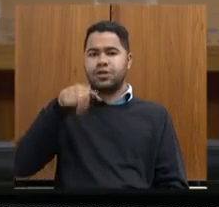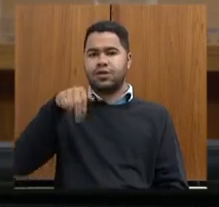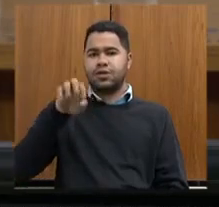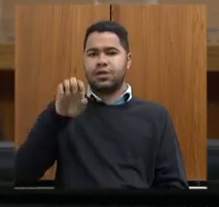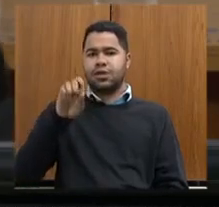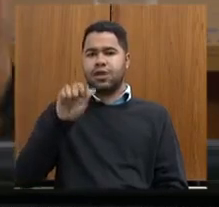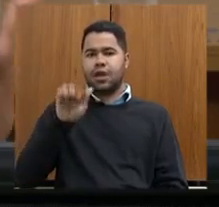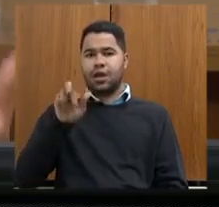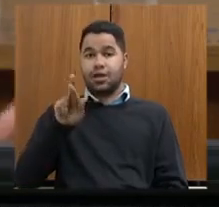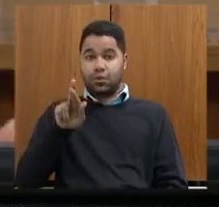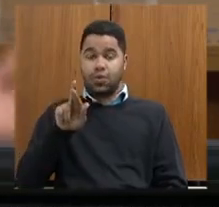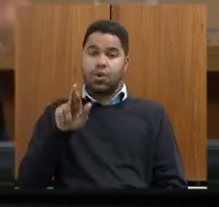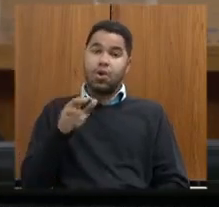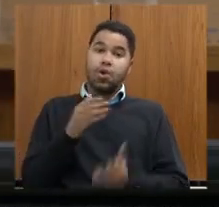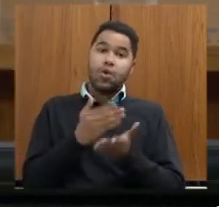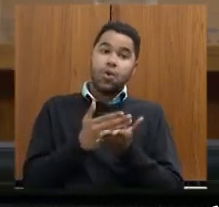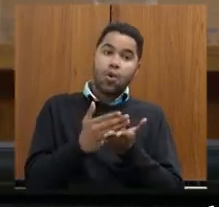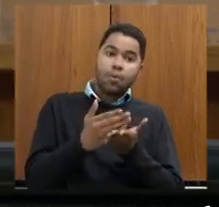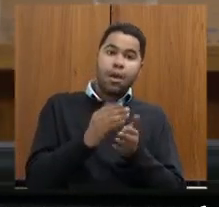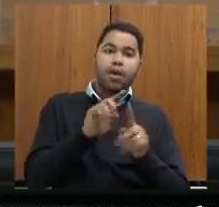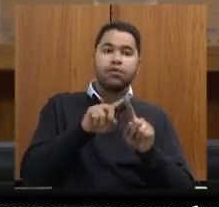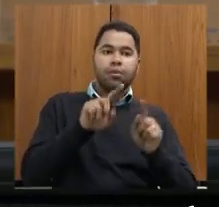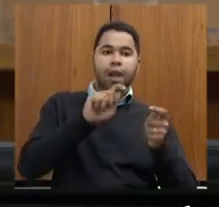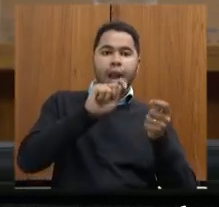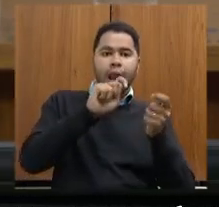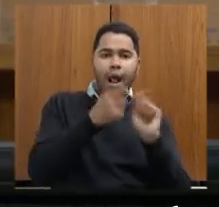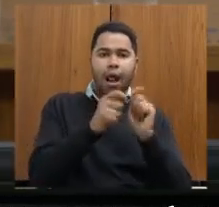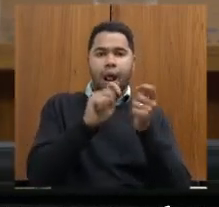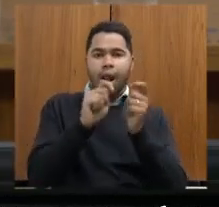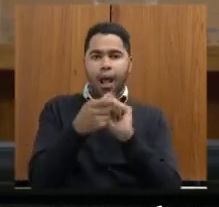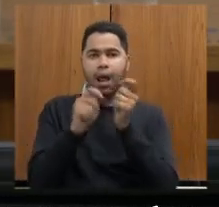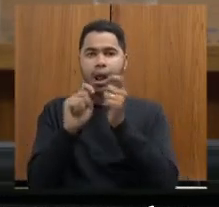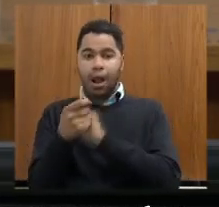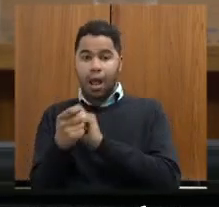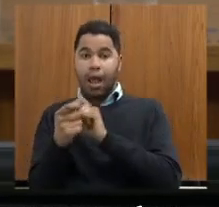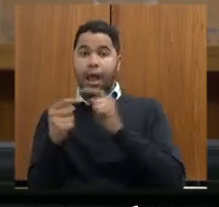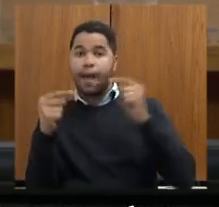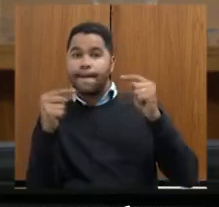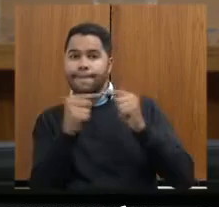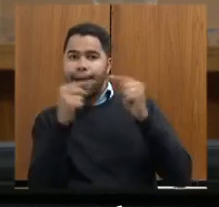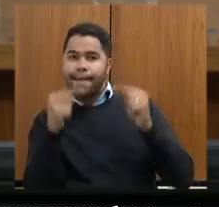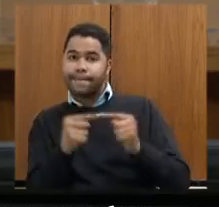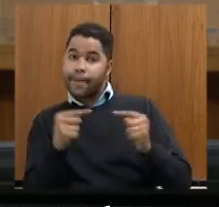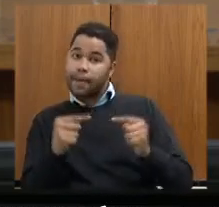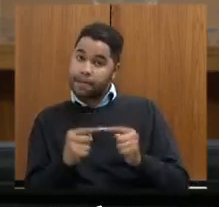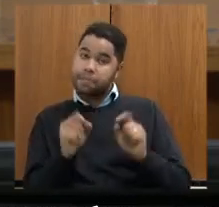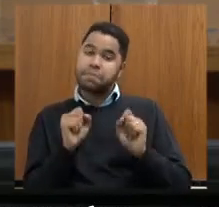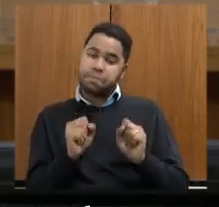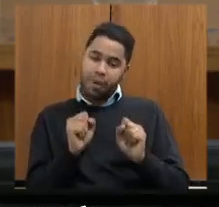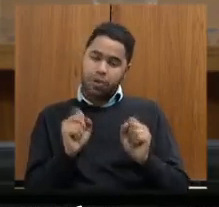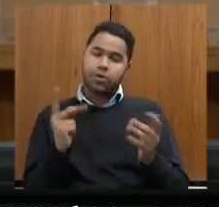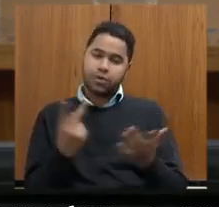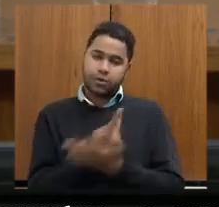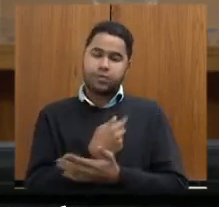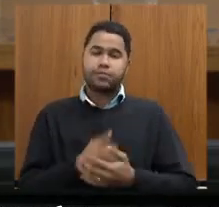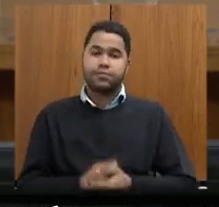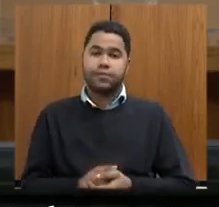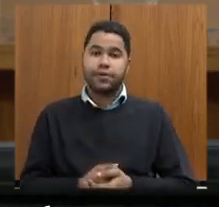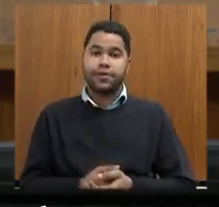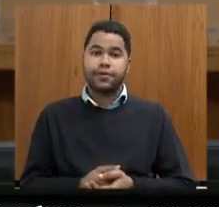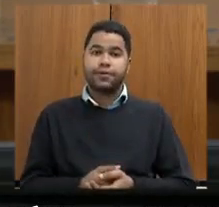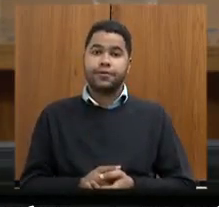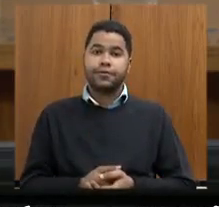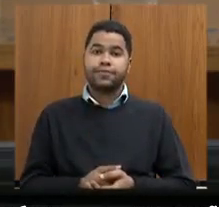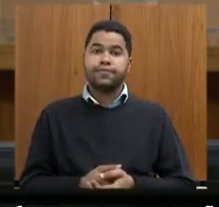que começa de uma forma mas vai se readequando a realidade de cada momento possa ser readequado então ele foi